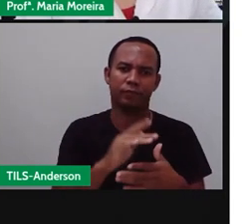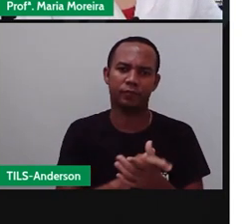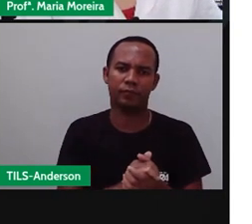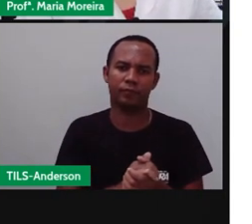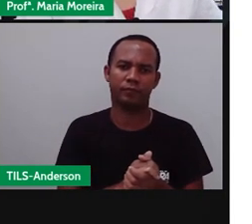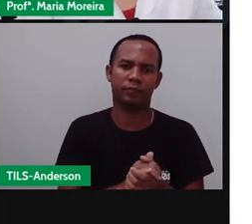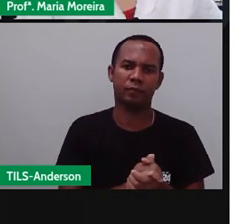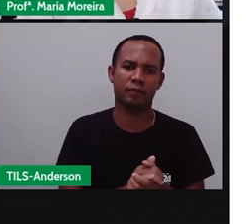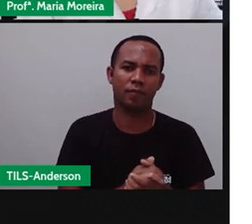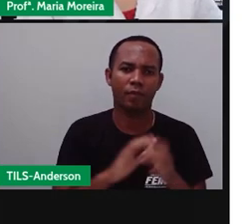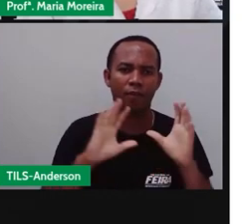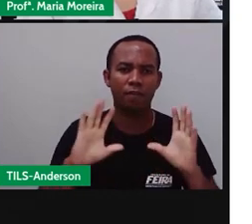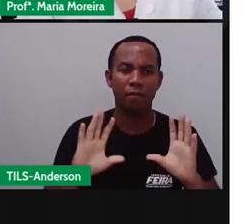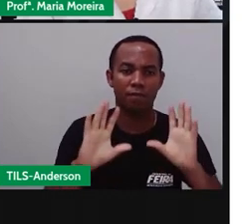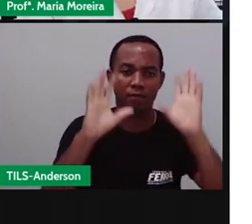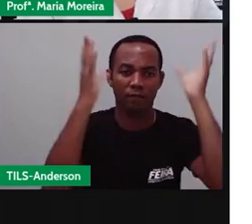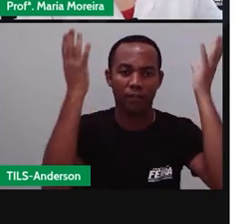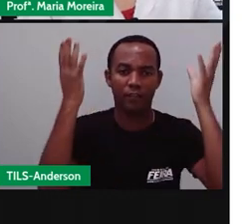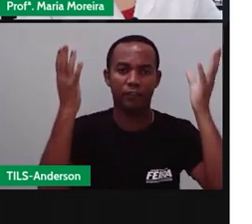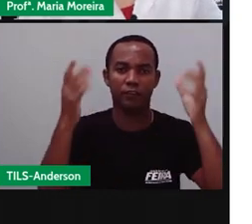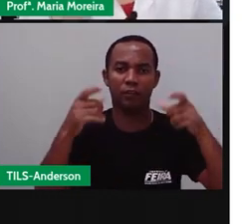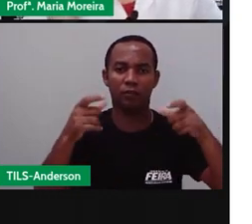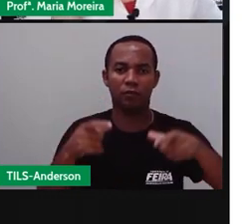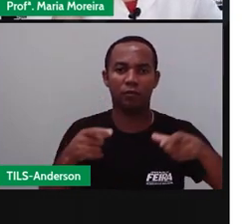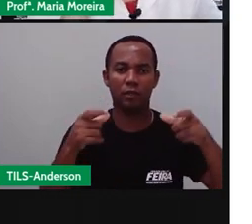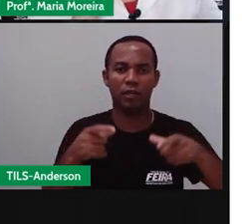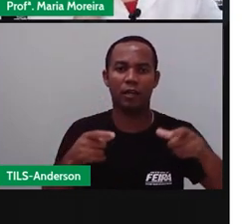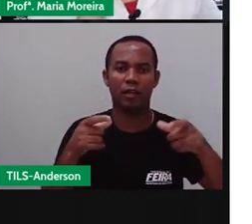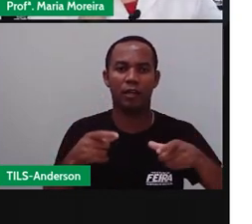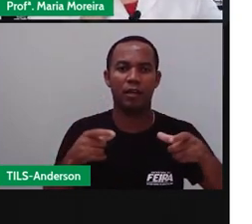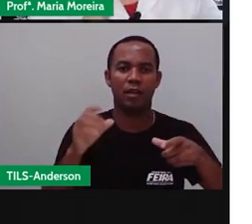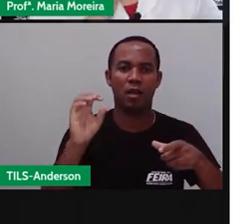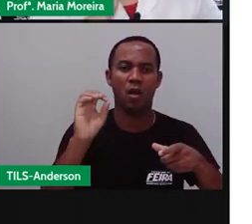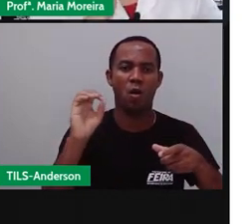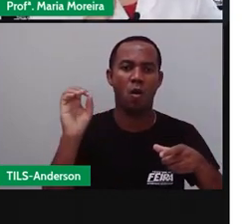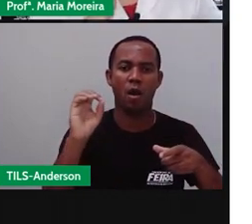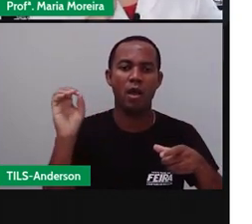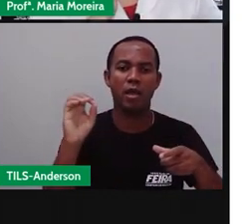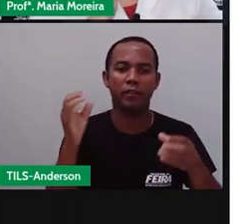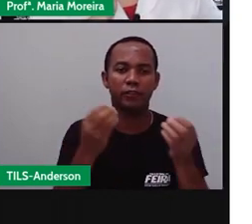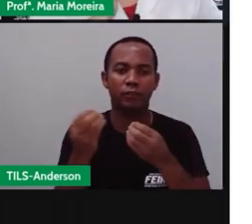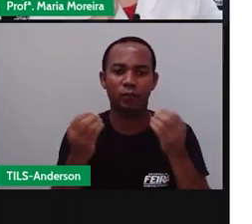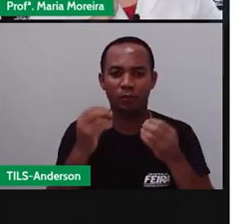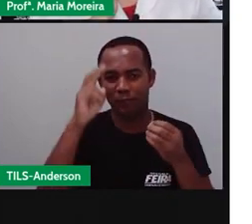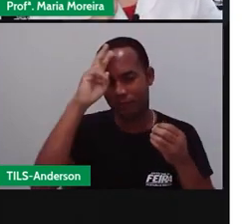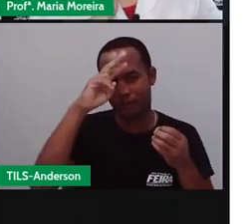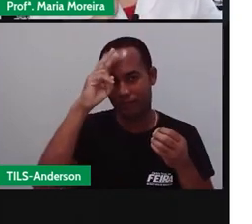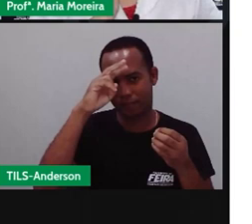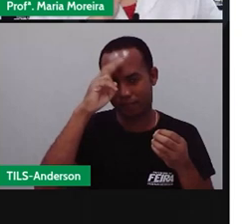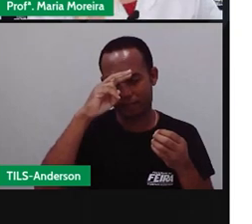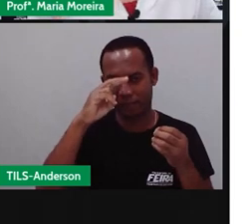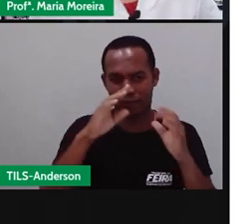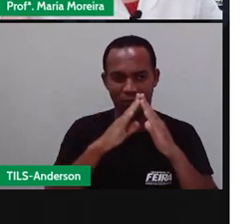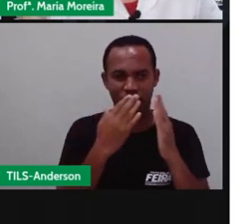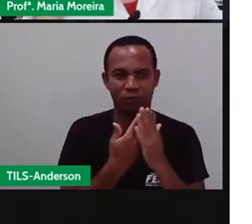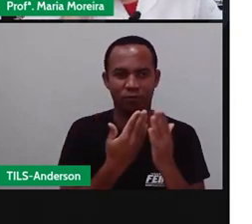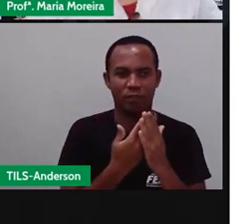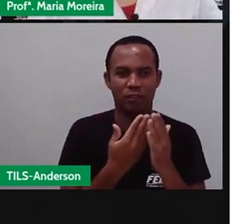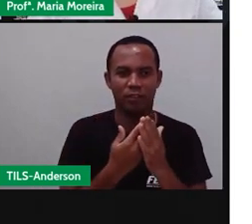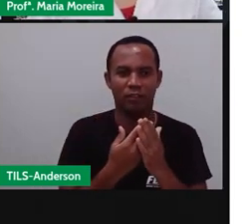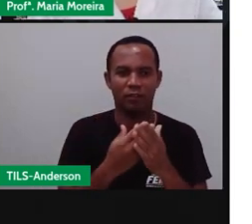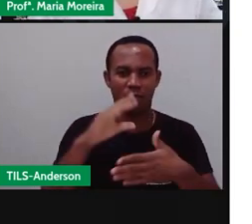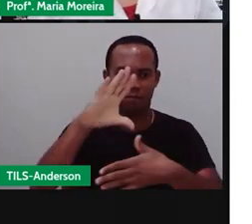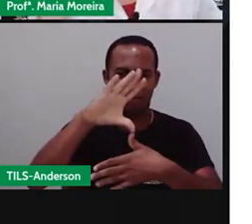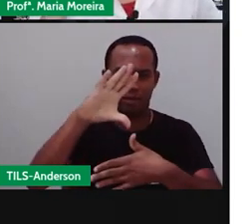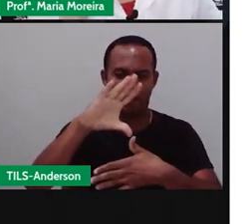Bom, festa junina na região centro-oeste. Lembrando pra vocês que a gente estudou aqui as cinco regiões, lembra? Que a própria trouxe